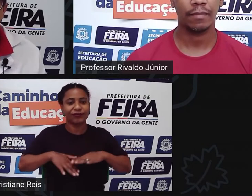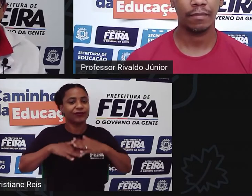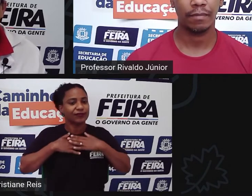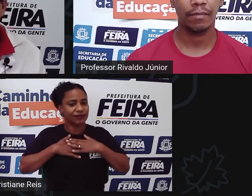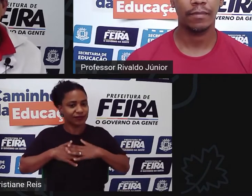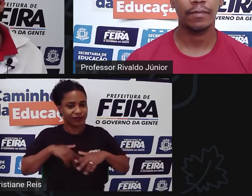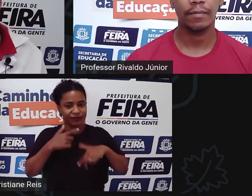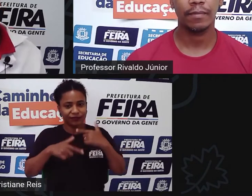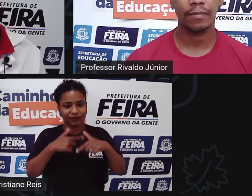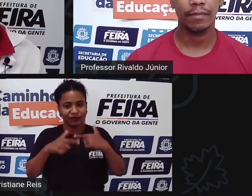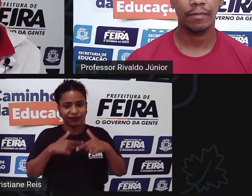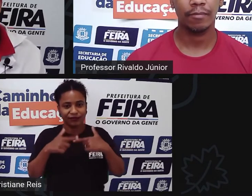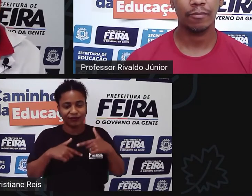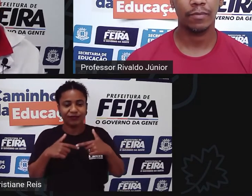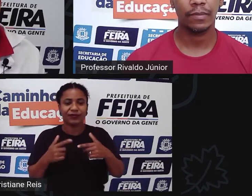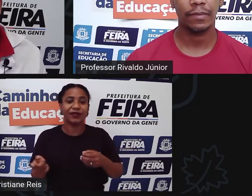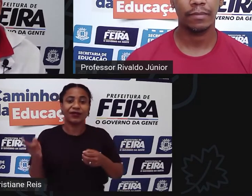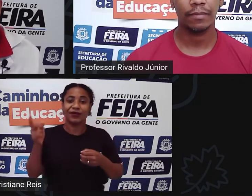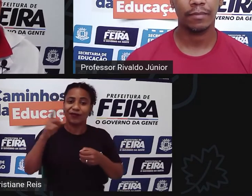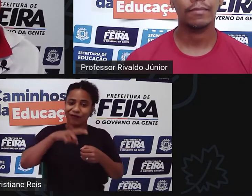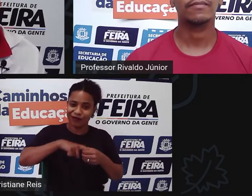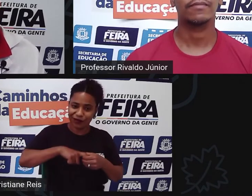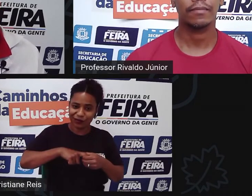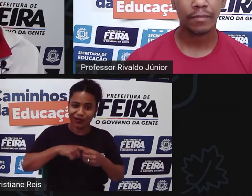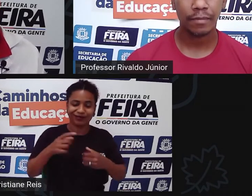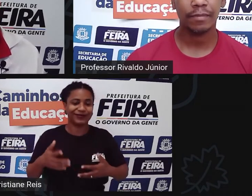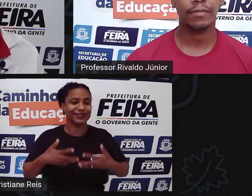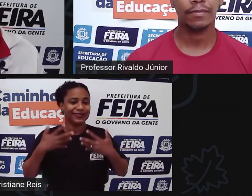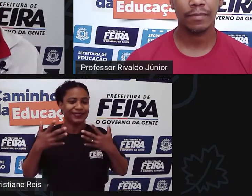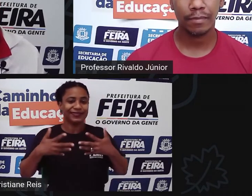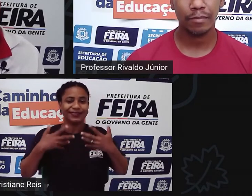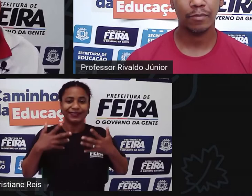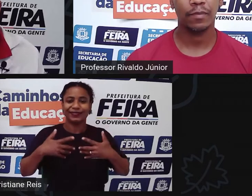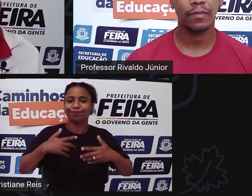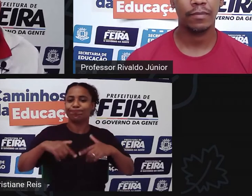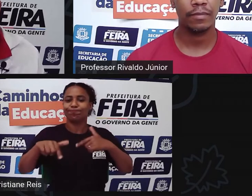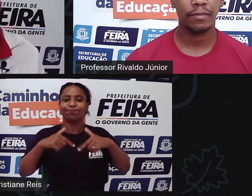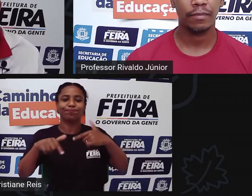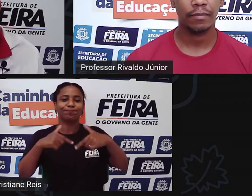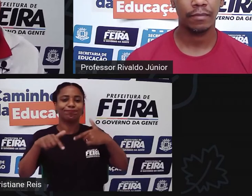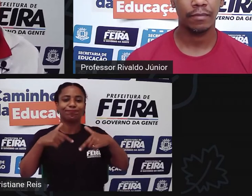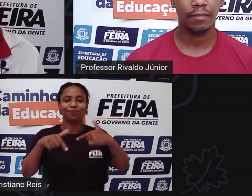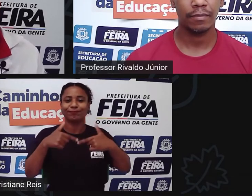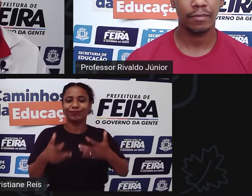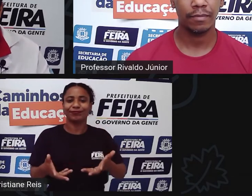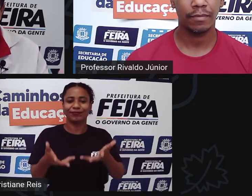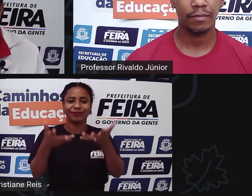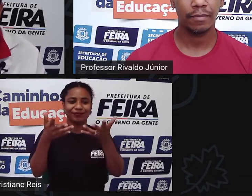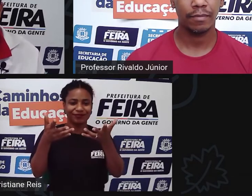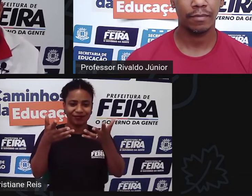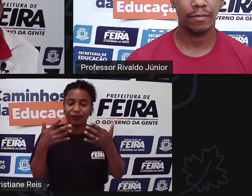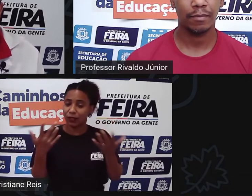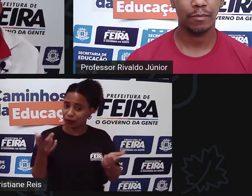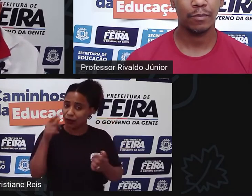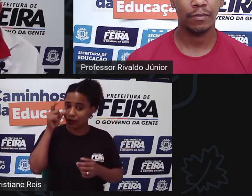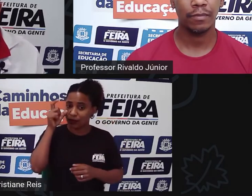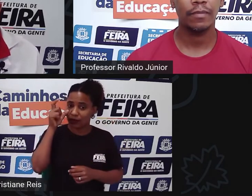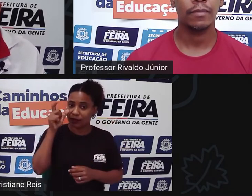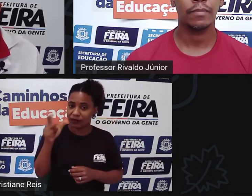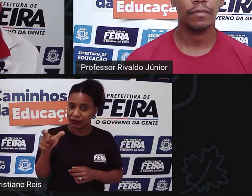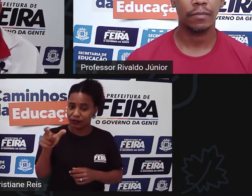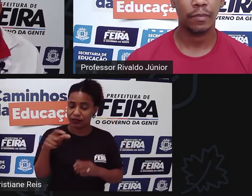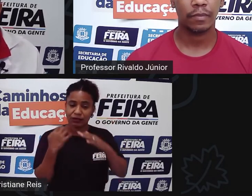de trabalho e quando ele volta ele volta mais produtivo eu acho que seria uma forma interessante de